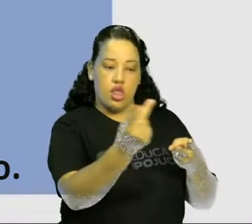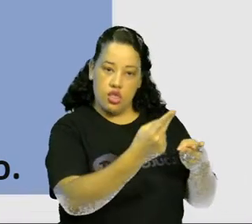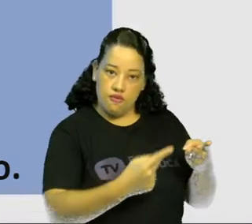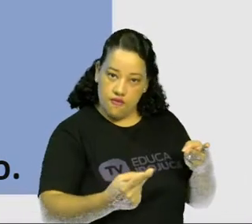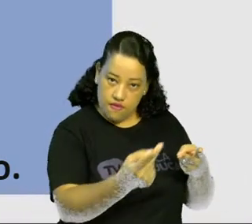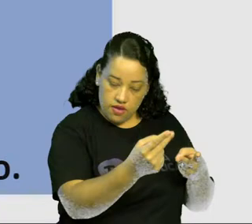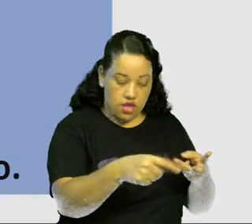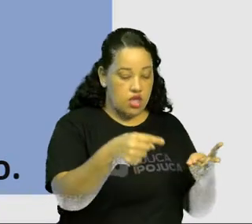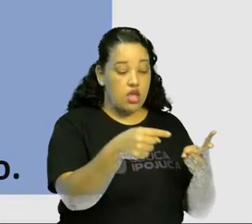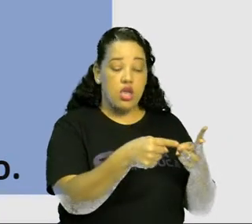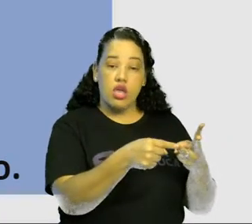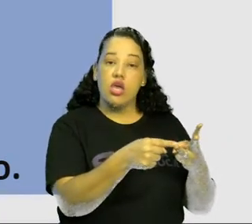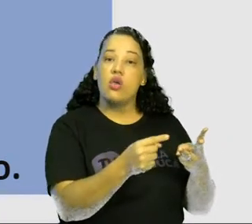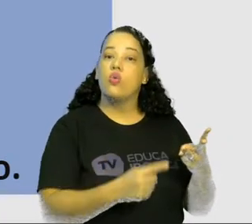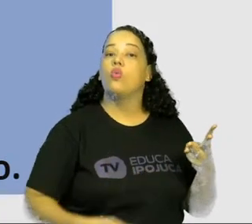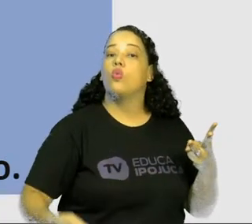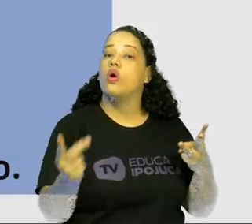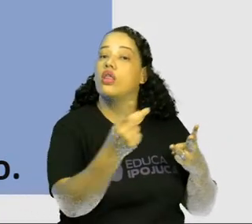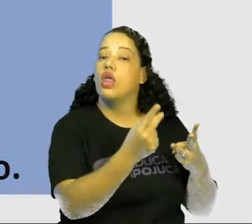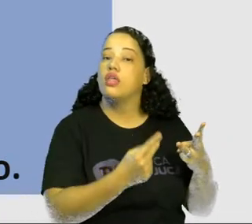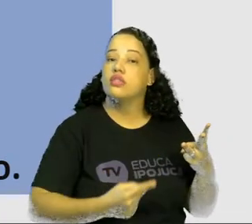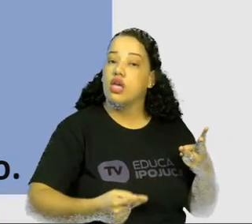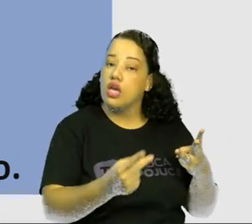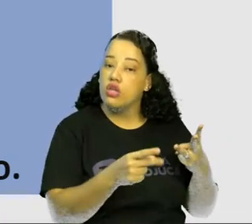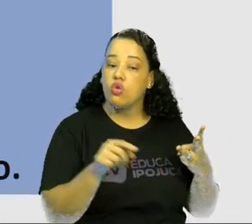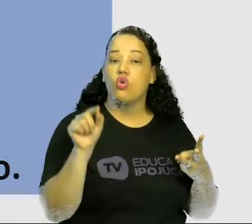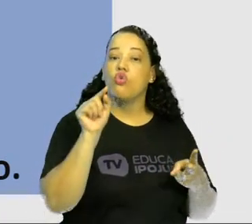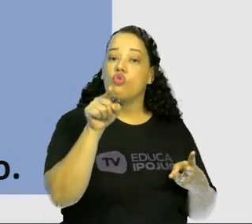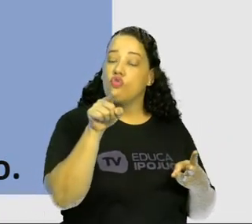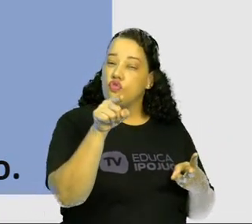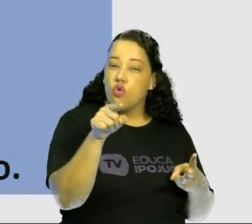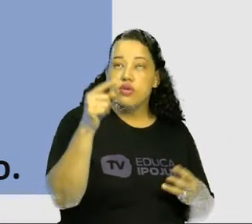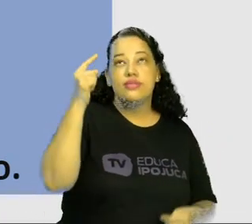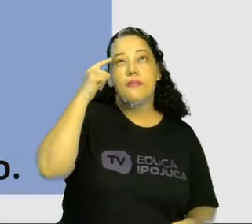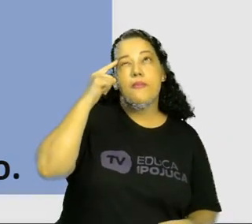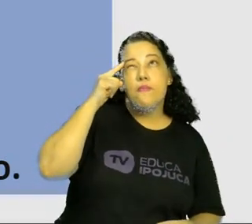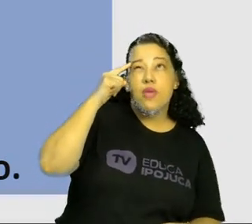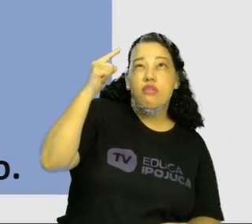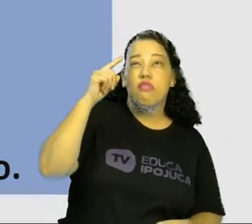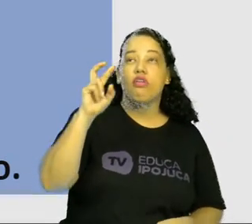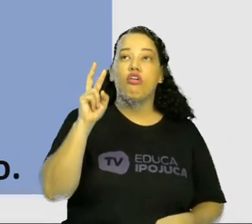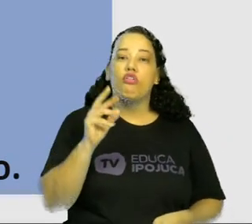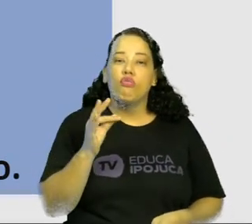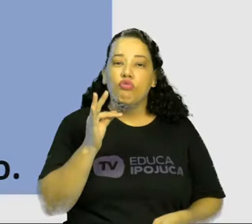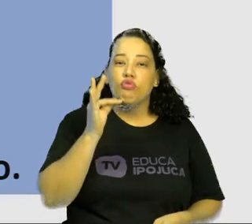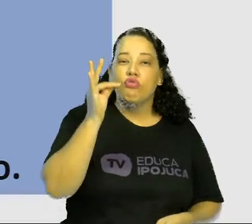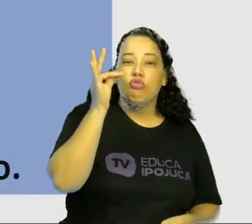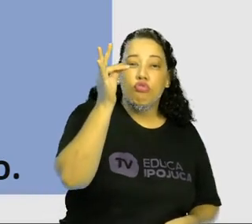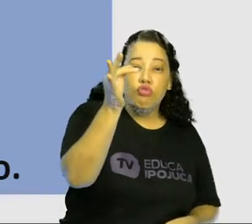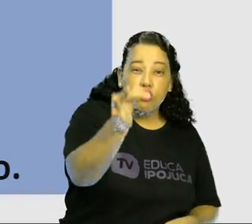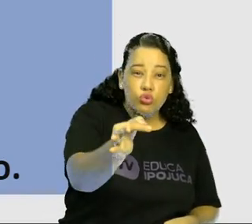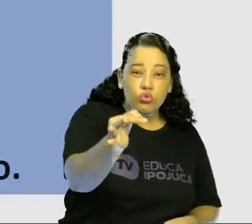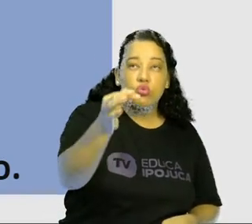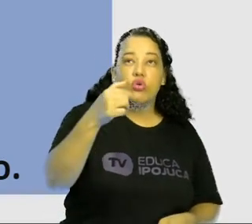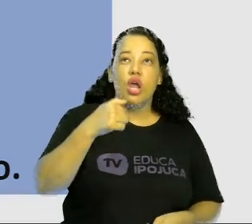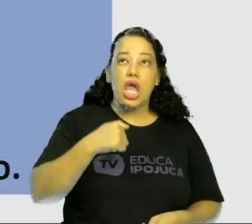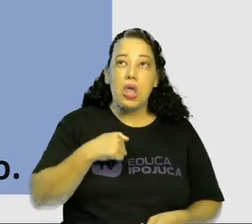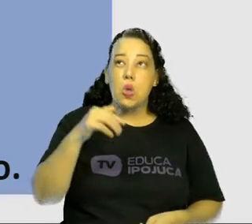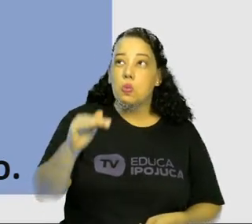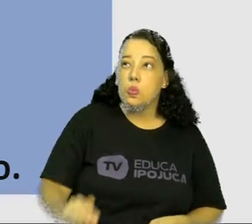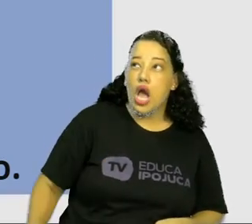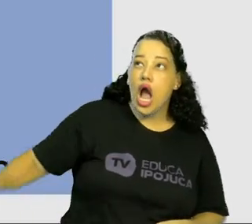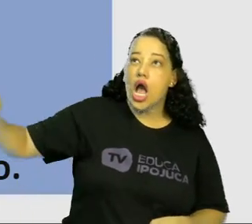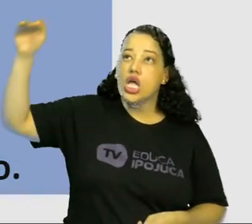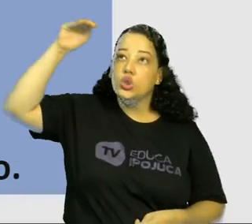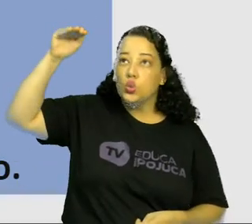E um desenho de como você acha ou você imagina como você será quando for